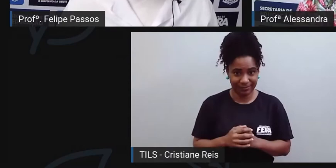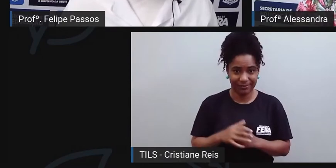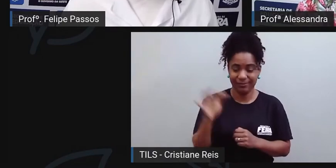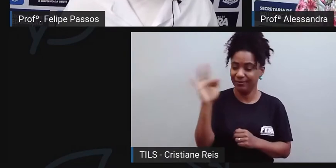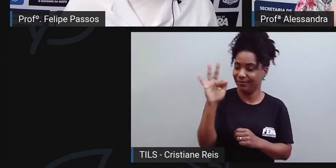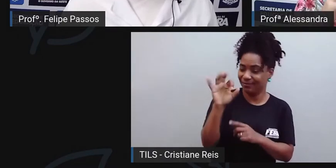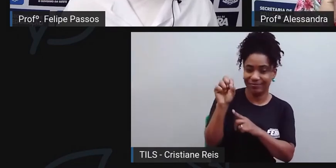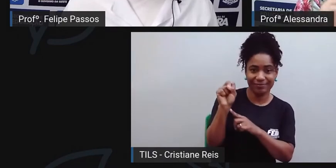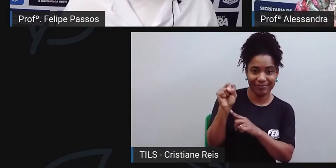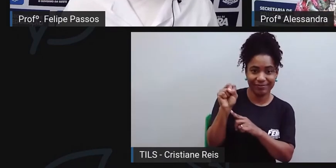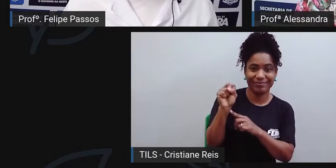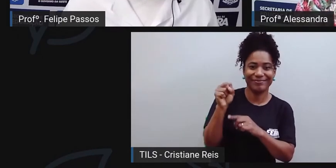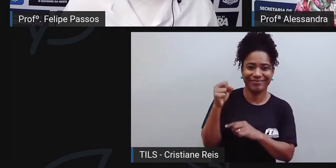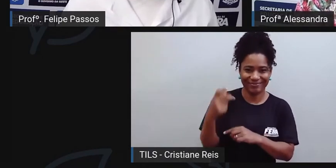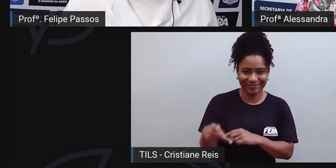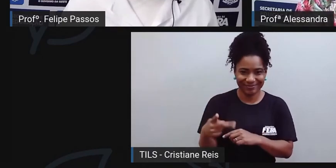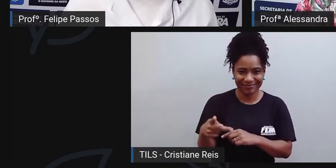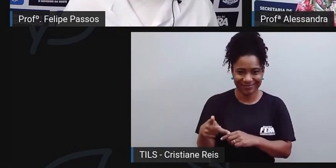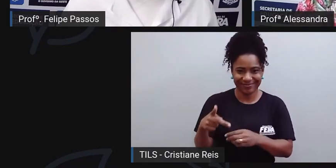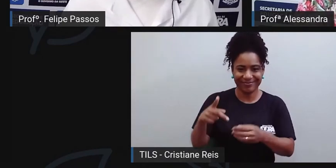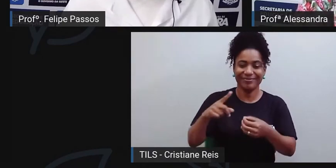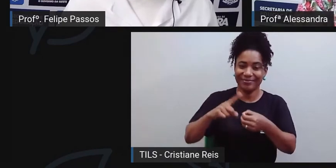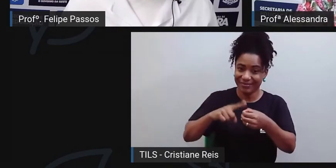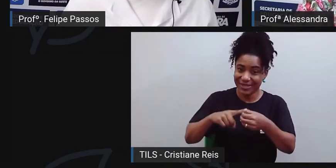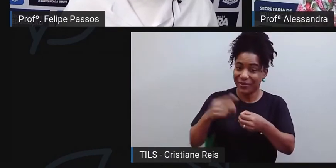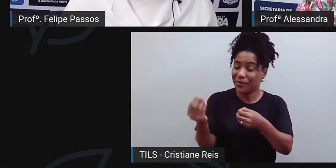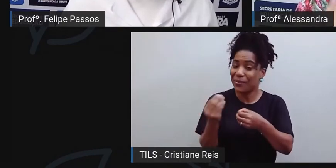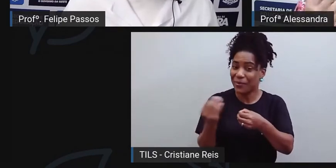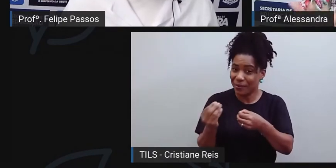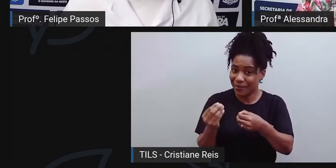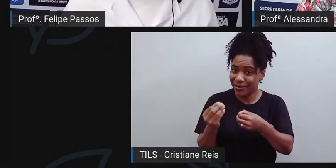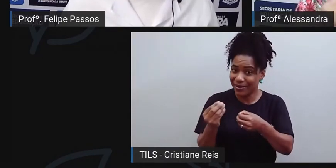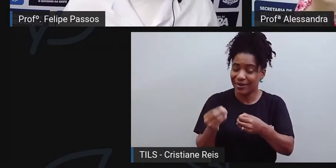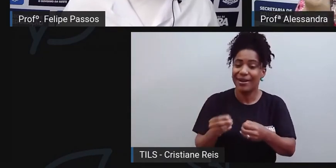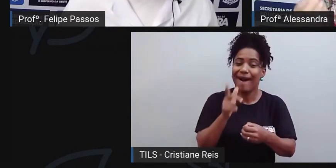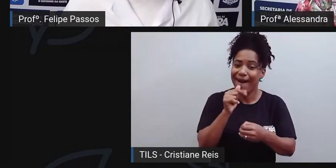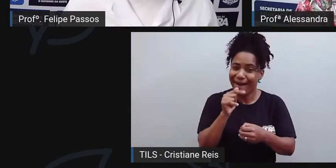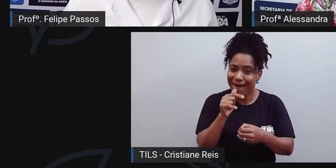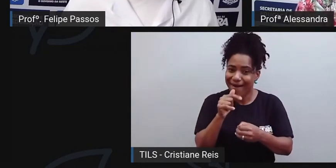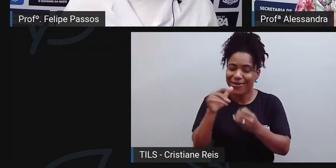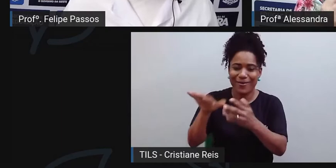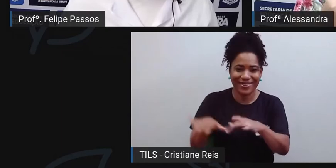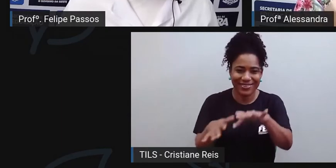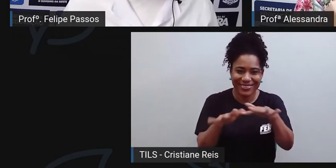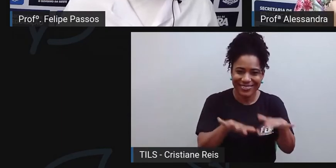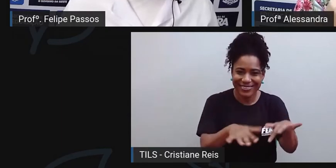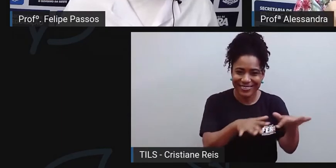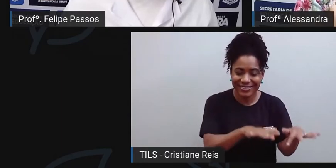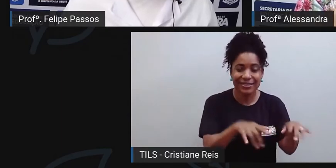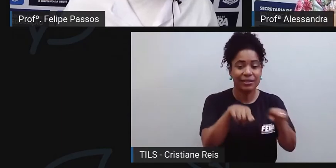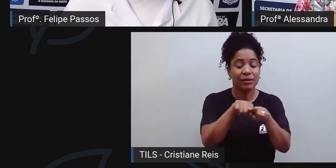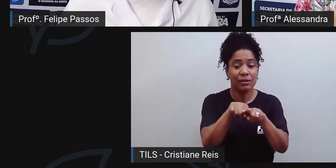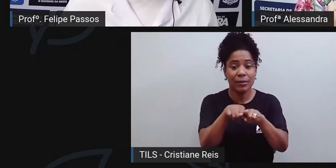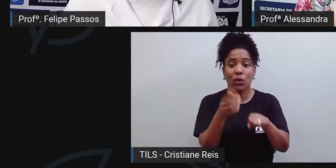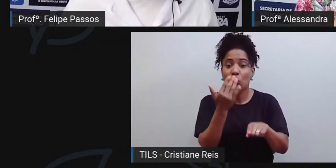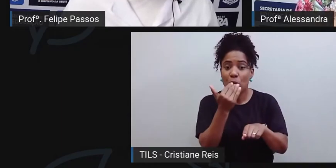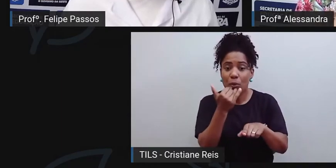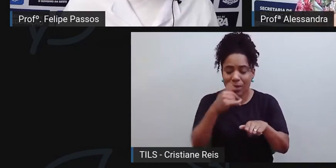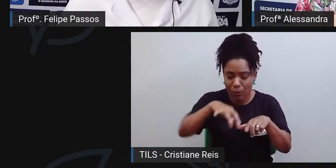gado pousa aqui para se restabelecer, para ganhar peso, para beber água. Então, a partir daí,